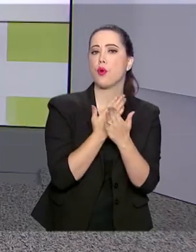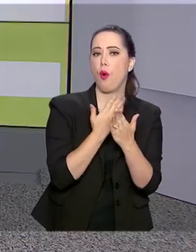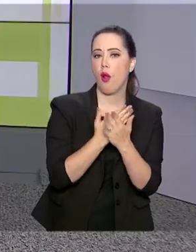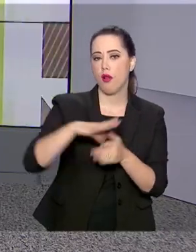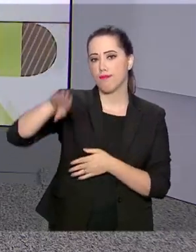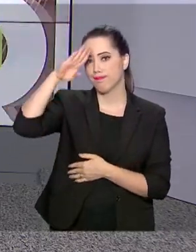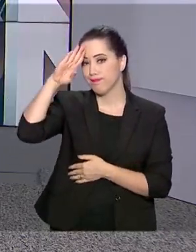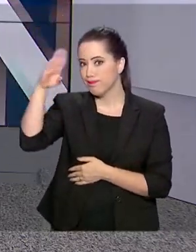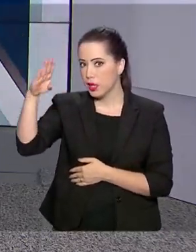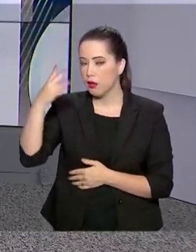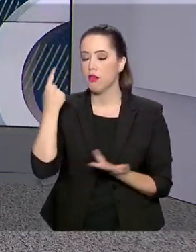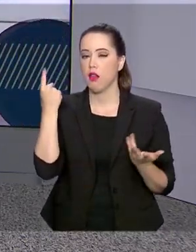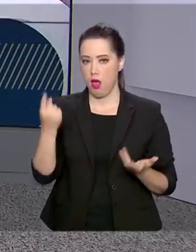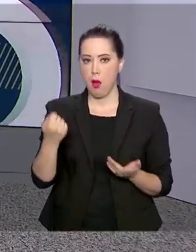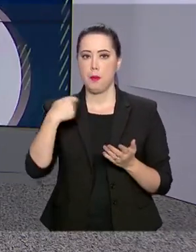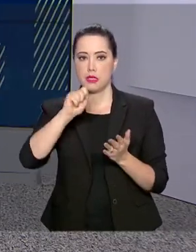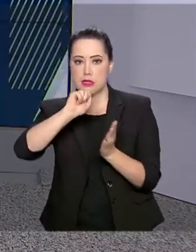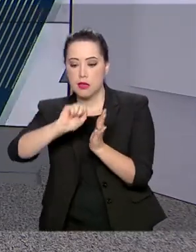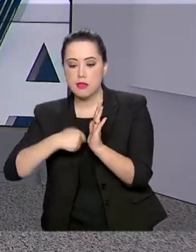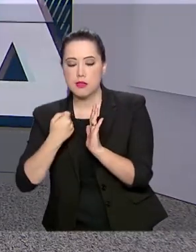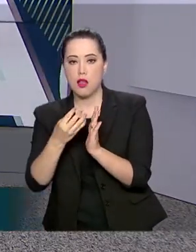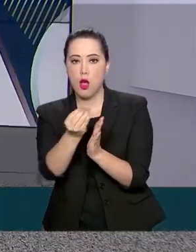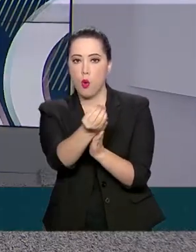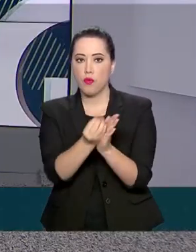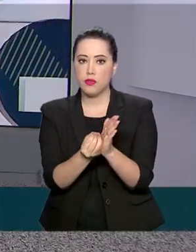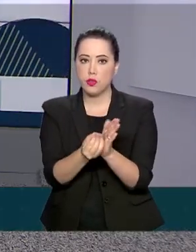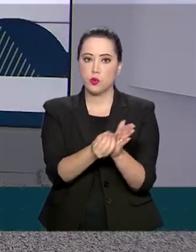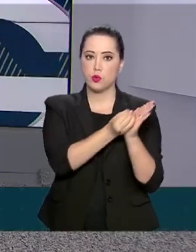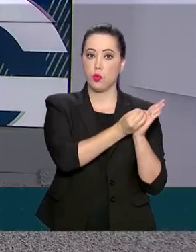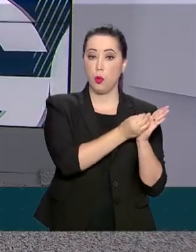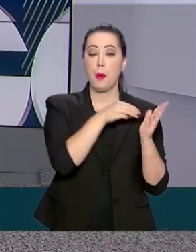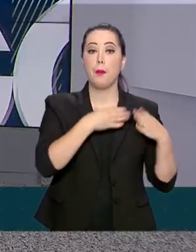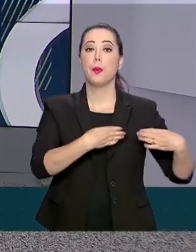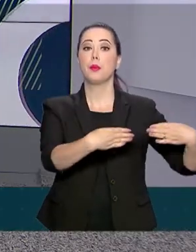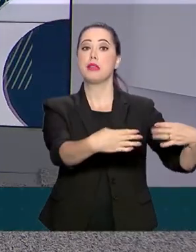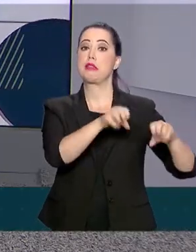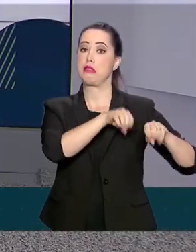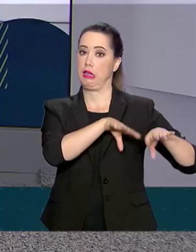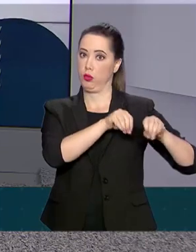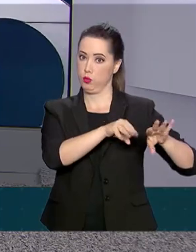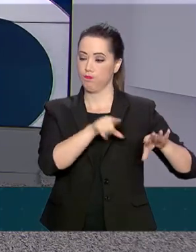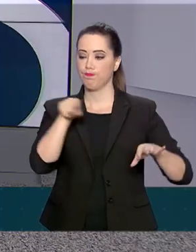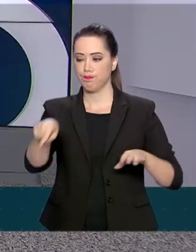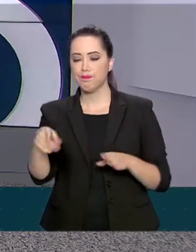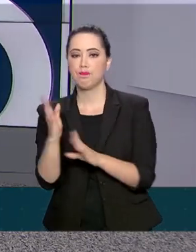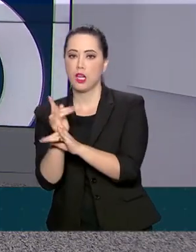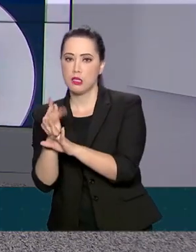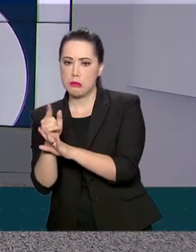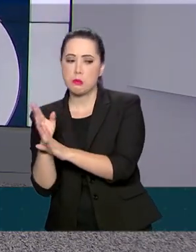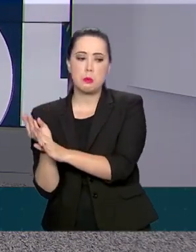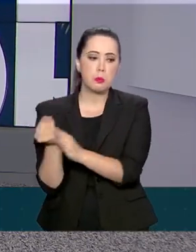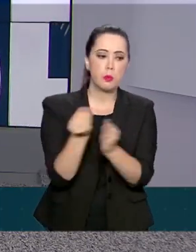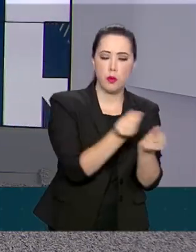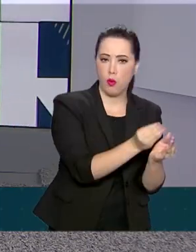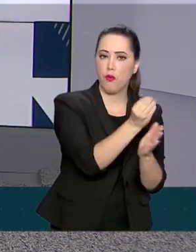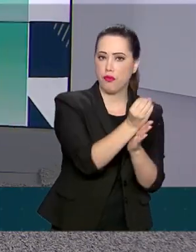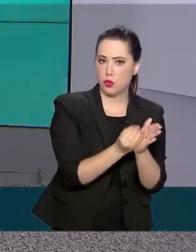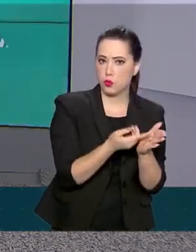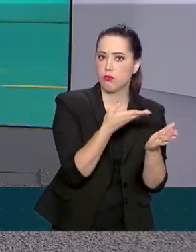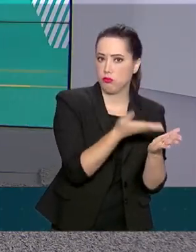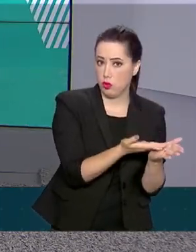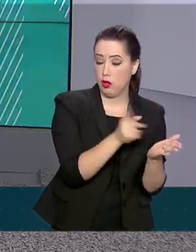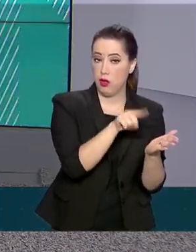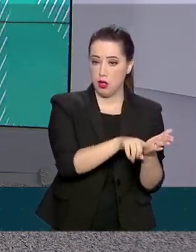devem encaminhar o ofício assinado pelo prefeito para o Ministério da Educação. A maior parte dos estados sinalizou o desejo de aderir ao